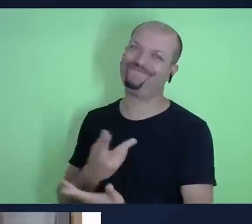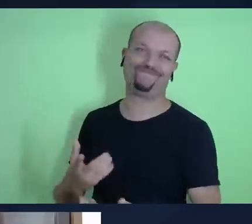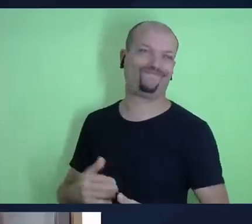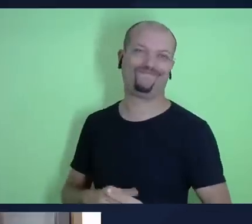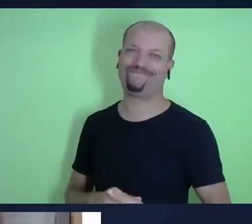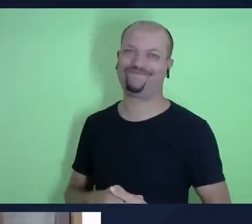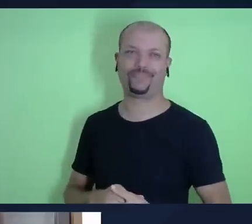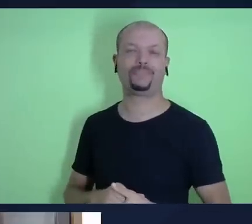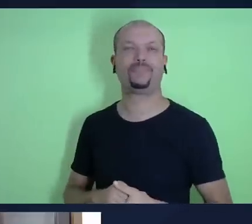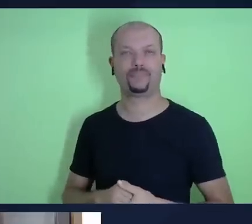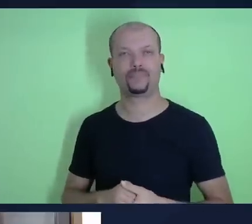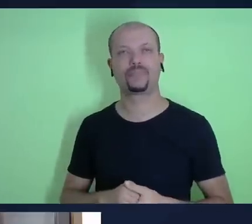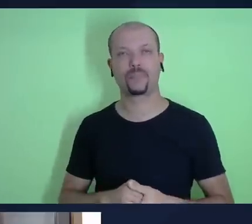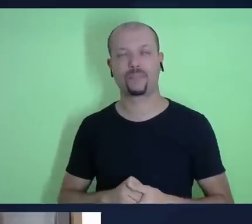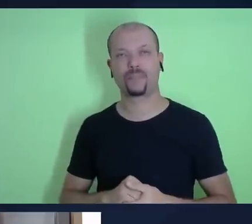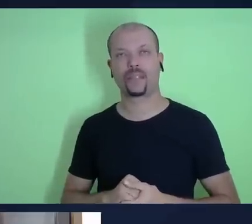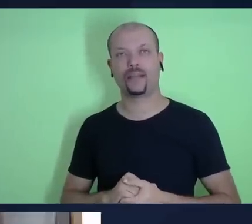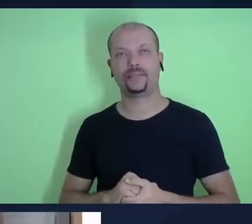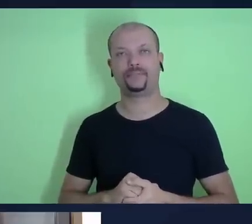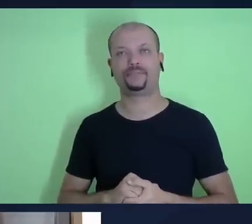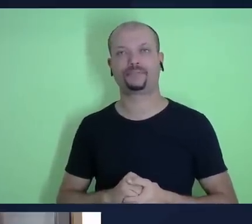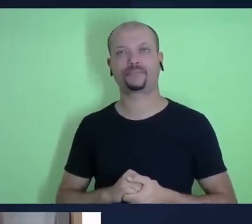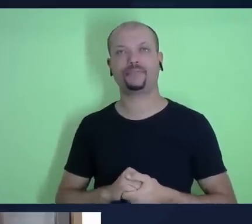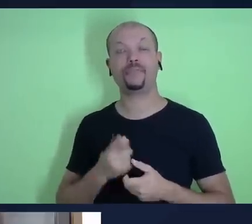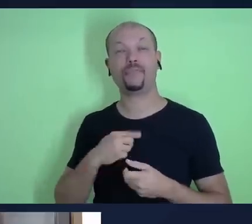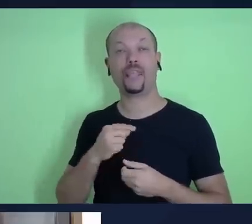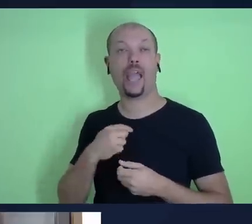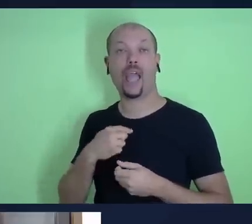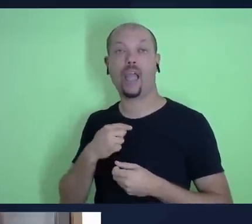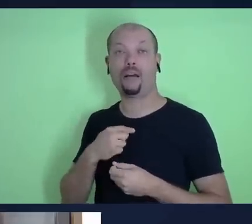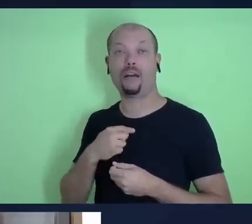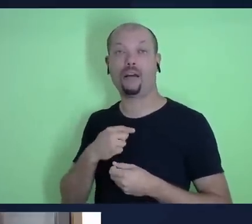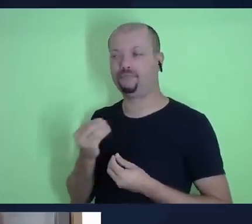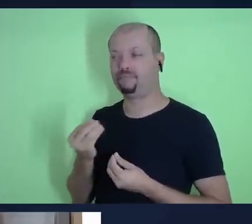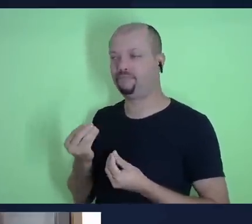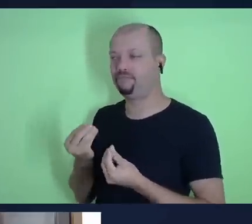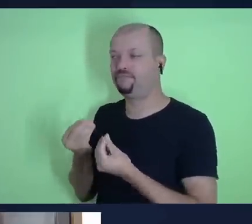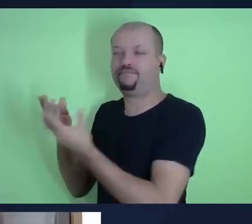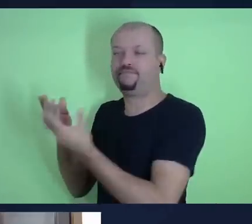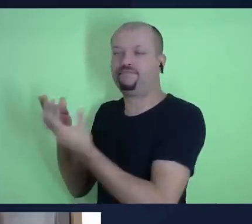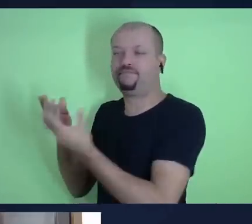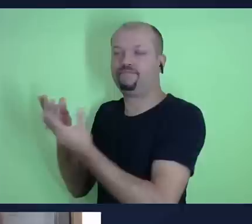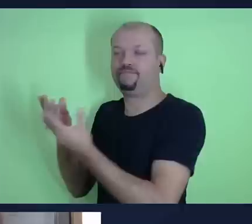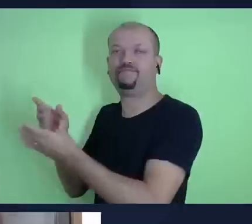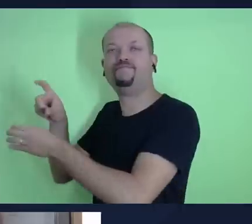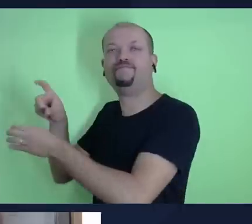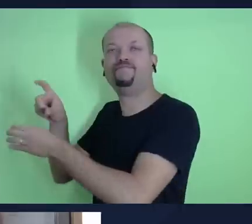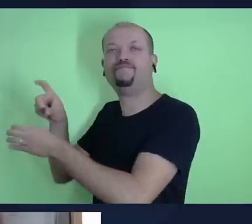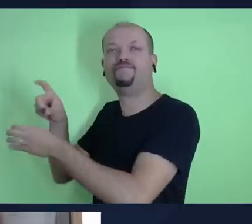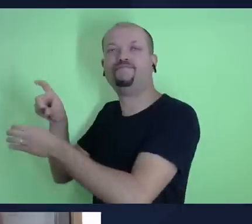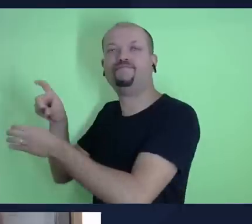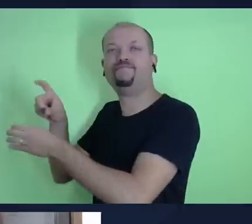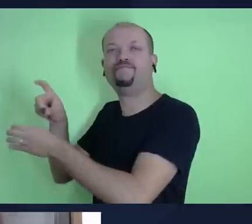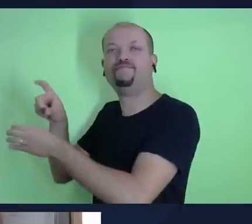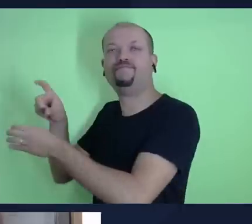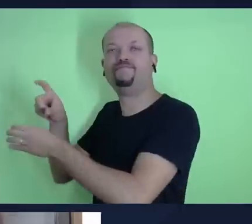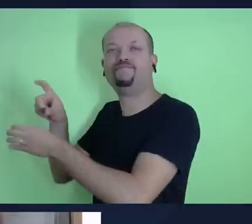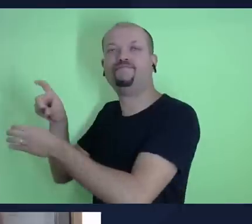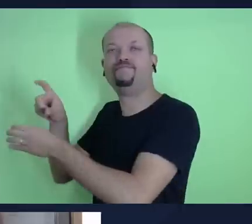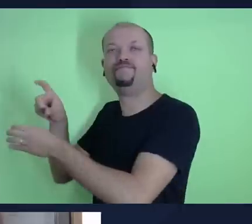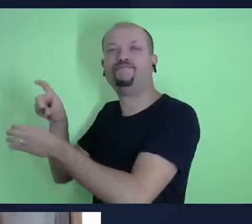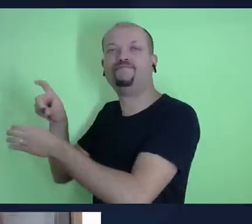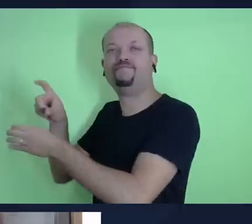equivocada né eu devo devolver isso para Deus com plena consciência de que aquilo não me pertence